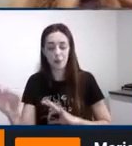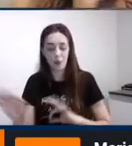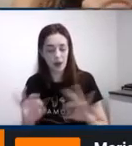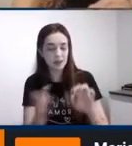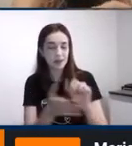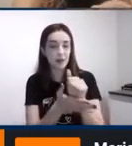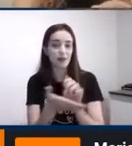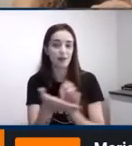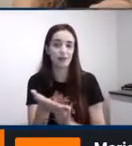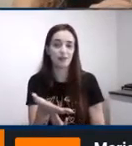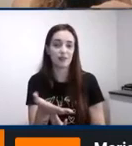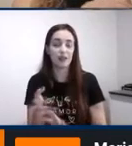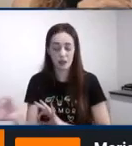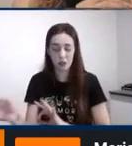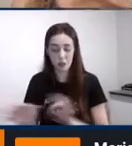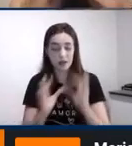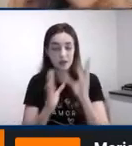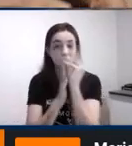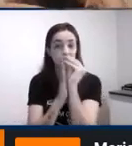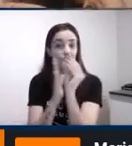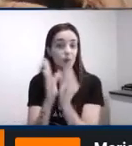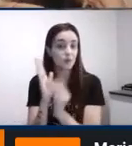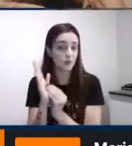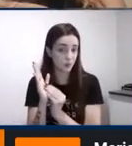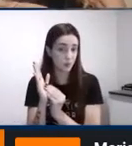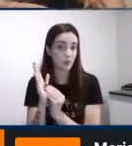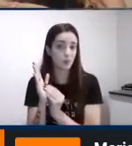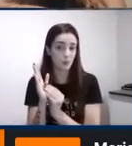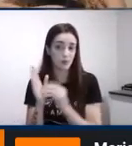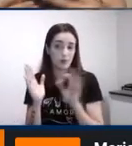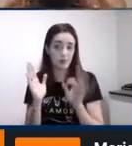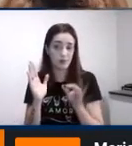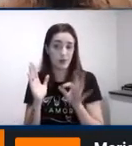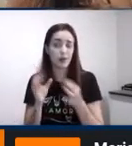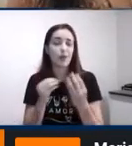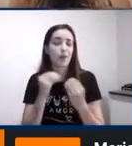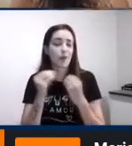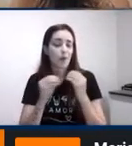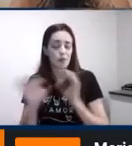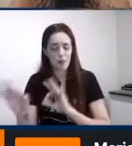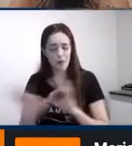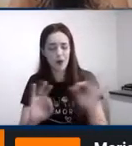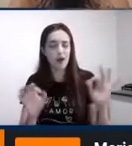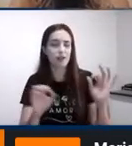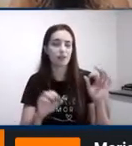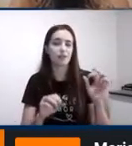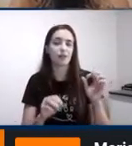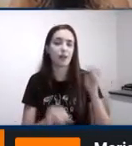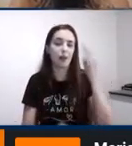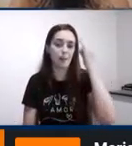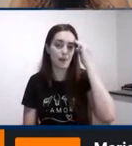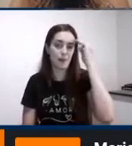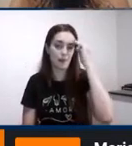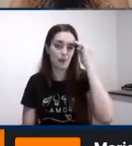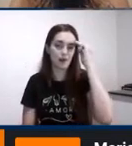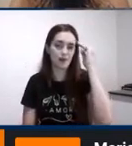daquele conteúdo que você está passando daquelas memórias que você está organizando a cada mais ou menos 15 minutos ou uma hora